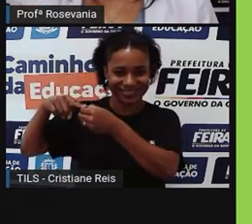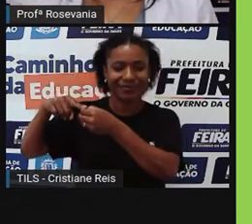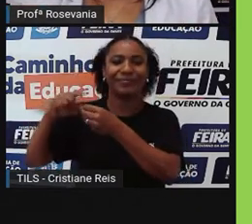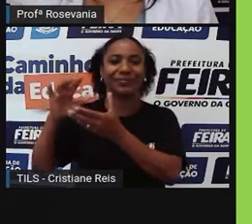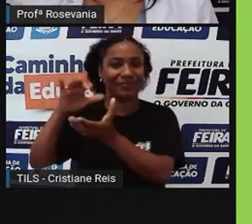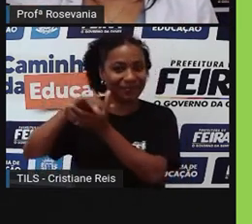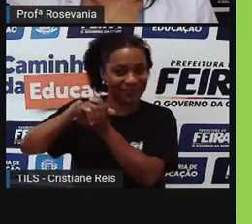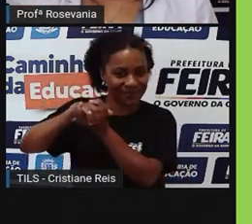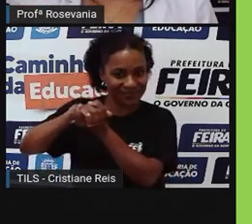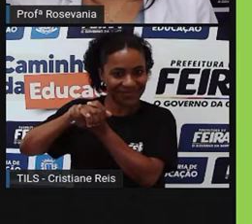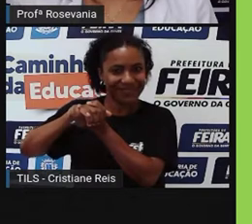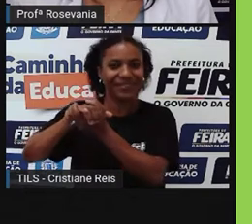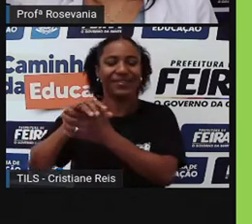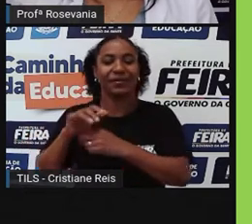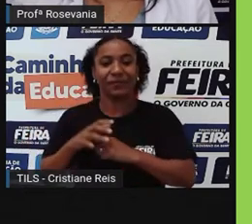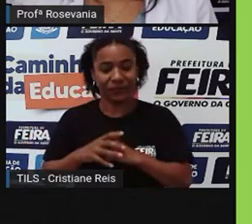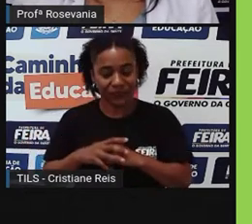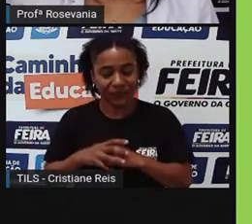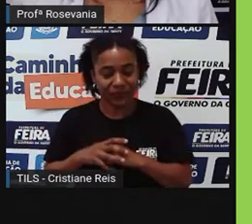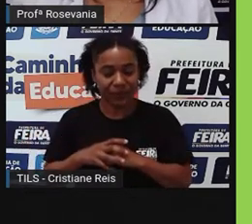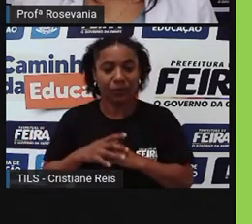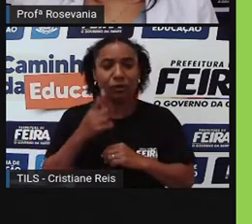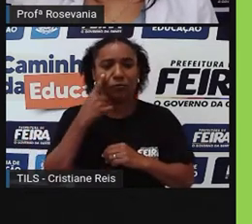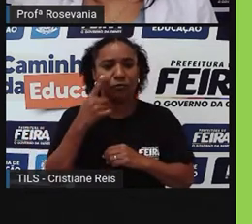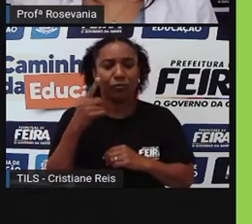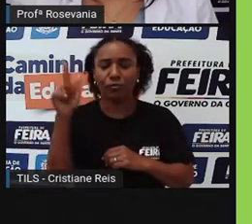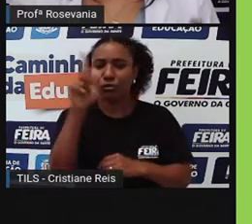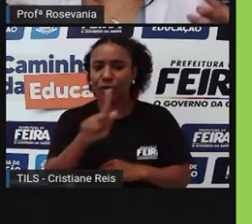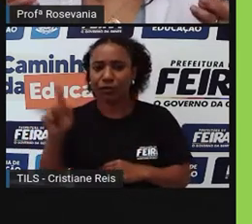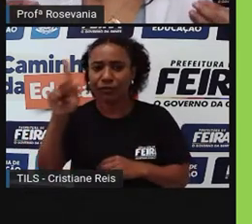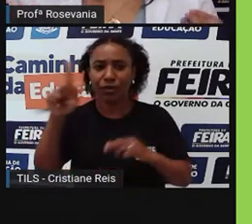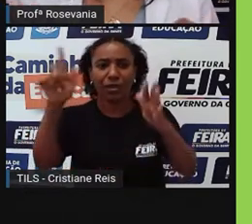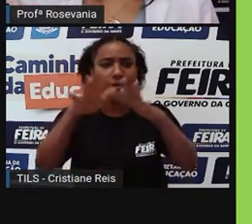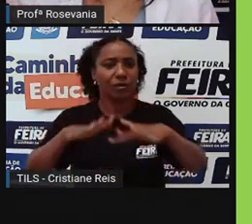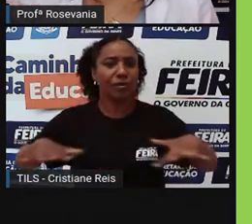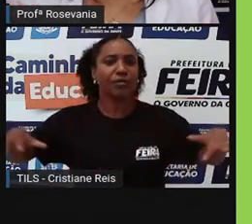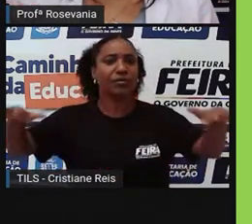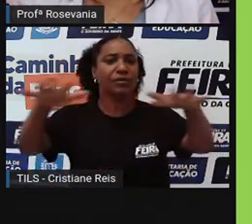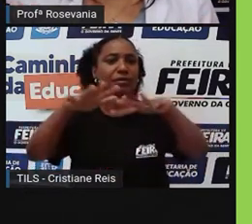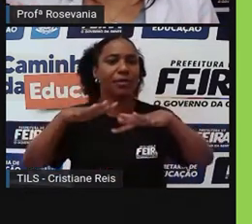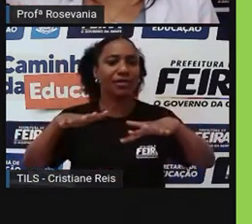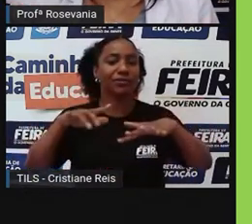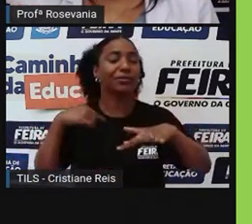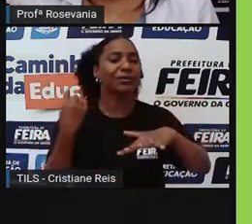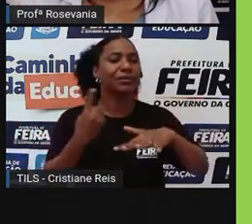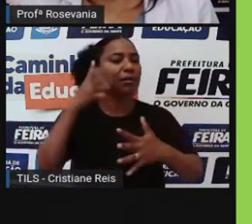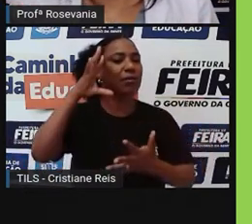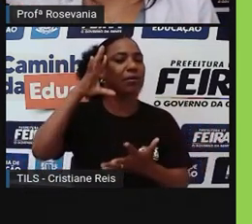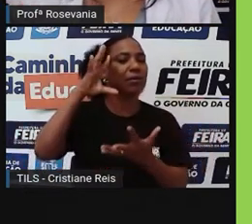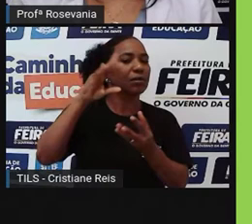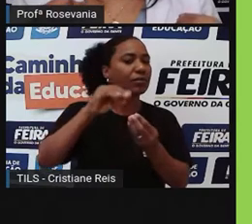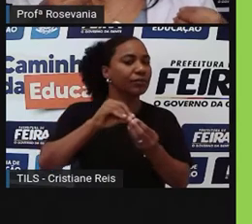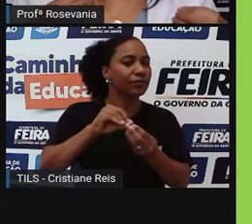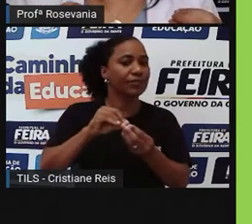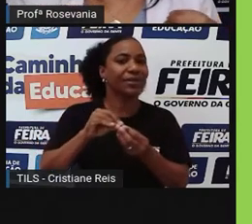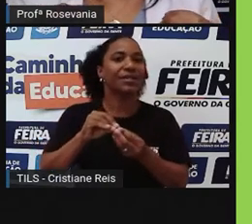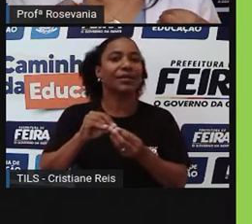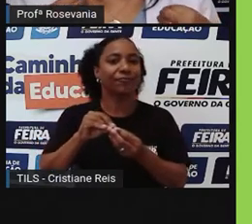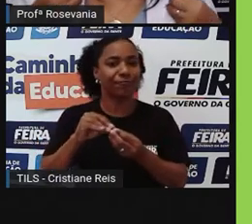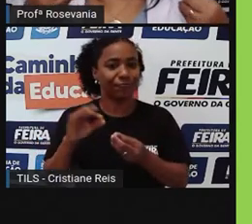aqui? Já que a está falando de espaço geográfico, está falando do lugar, de modo geral. Então, a cidade, ela hoje, ela